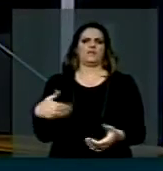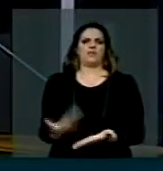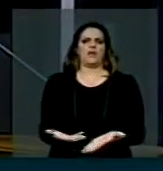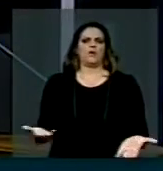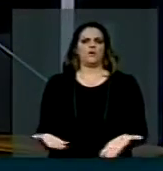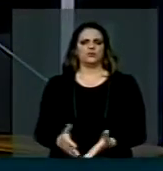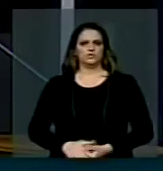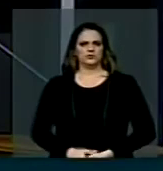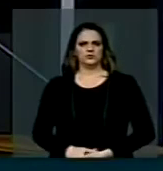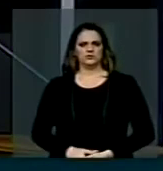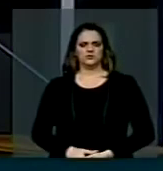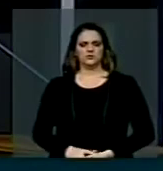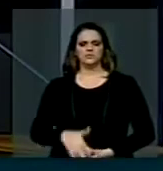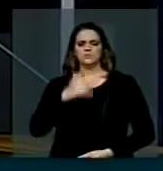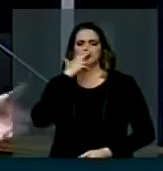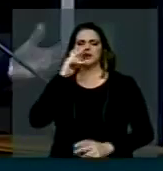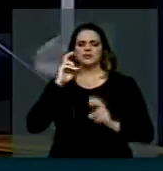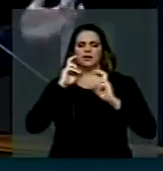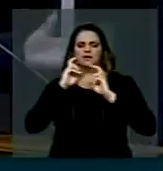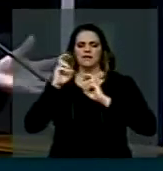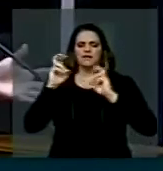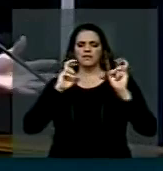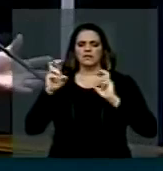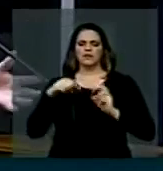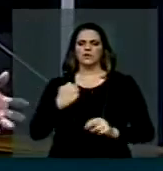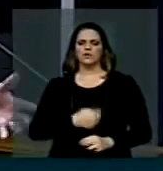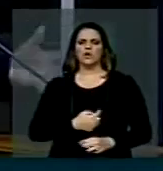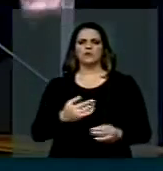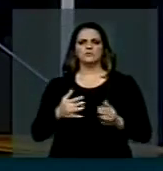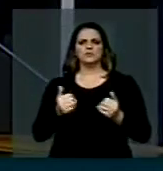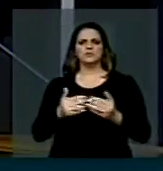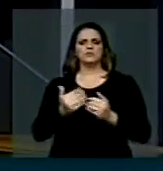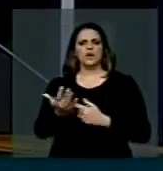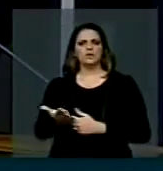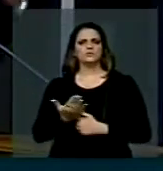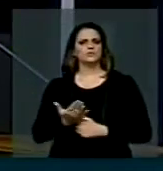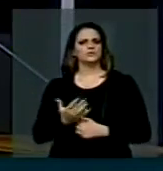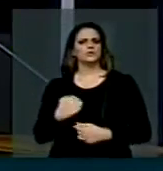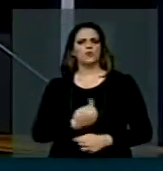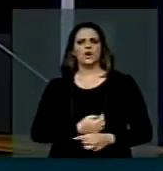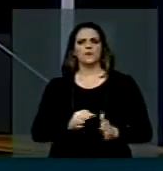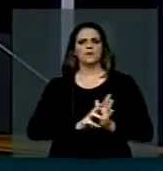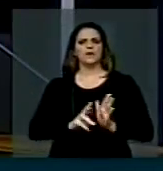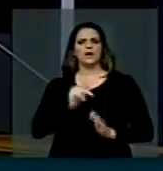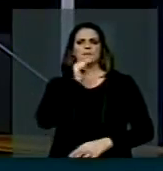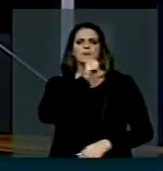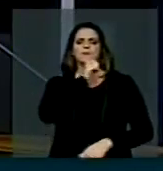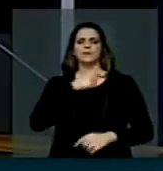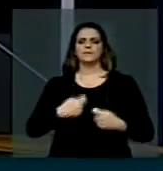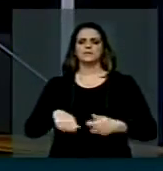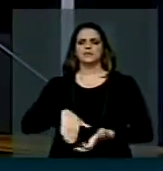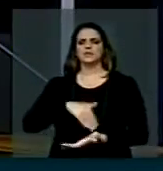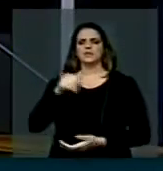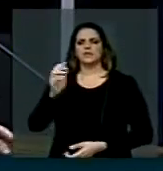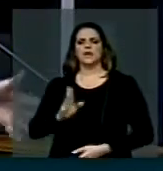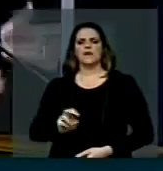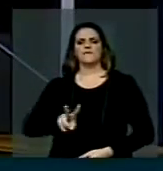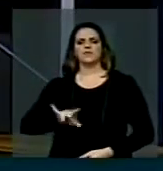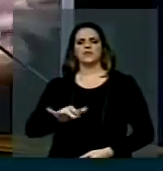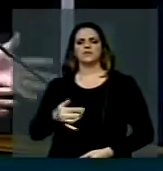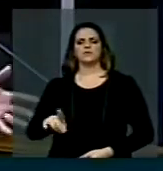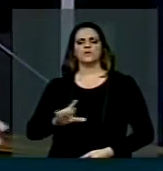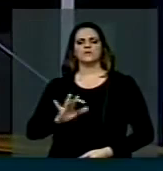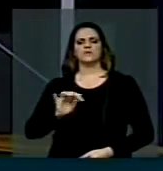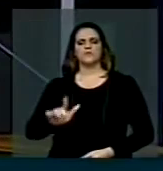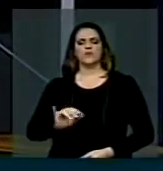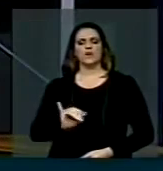gritando, fazendo ecoar a nossa voz como representante do povo do Amapá, para que a Secretaria Nacional de Aviação Civil, para